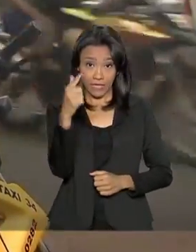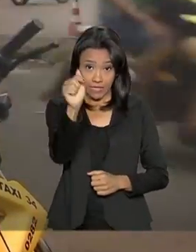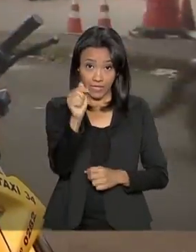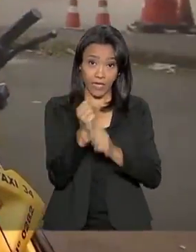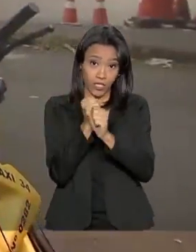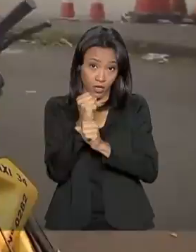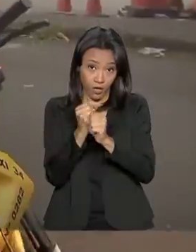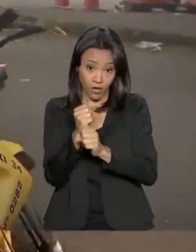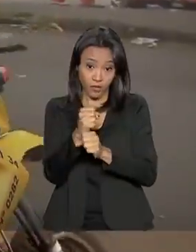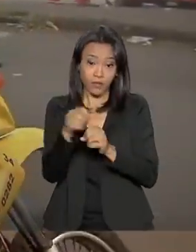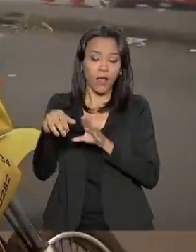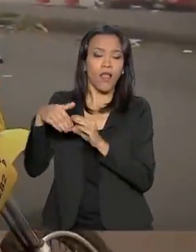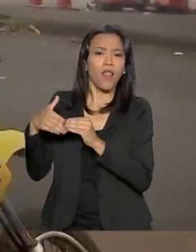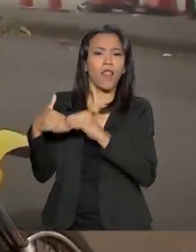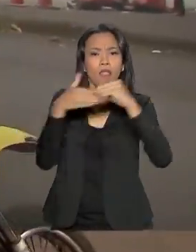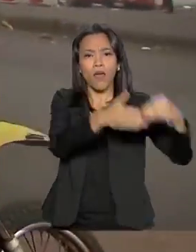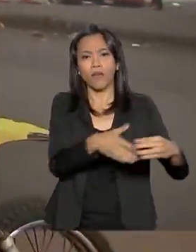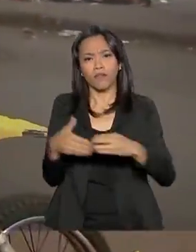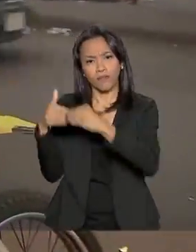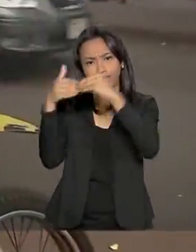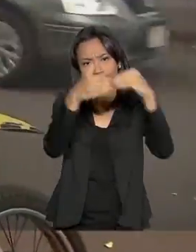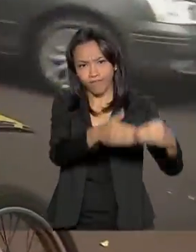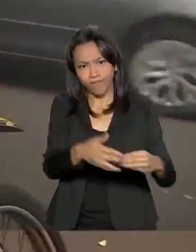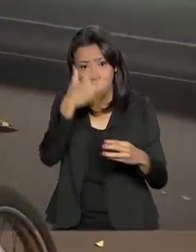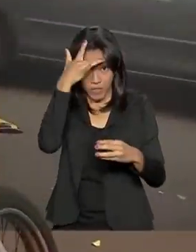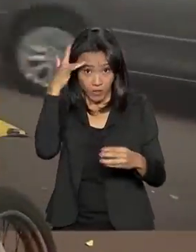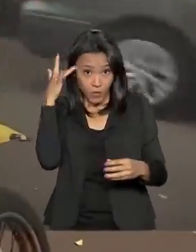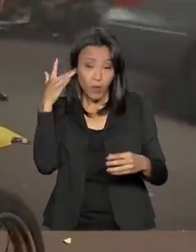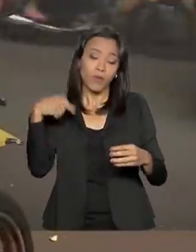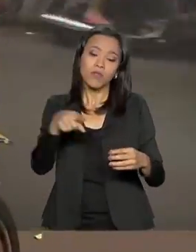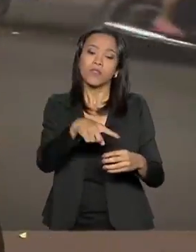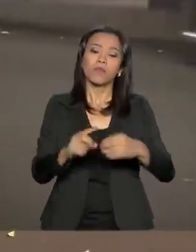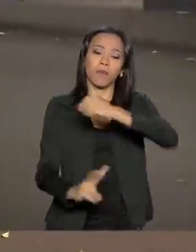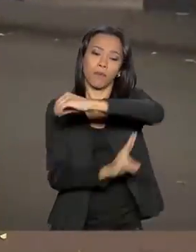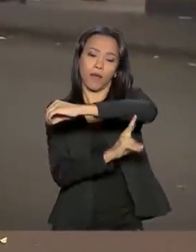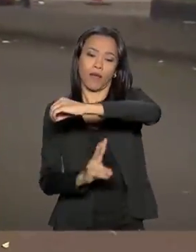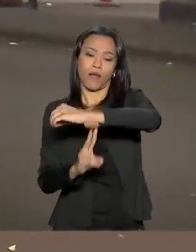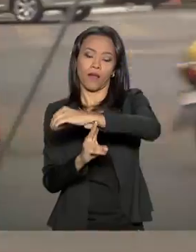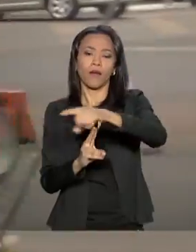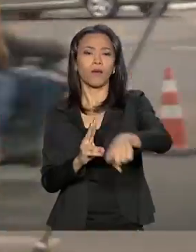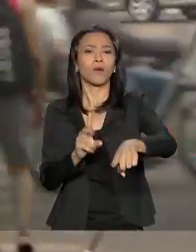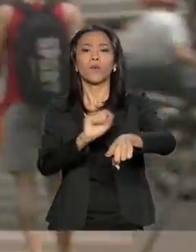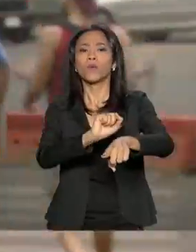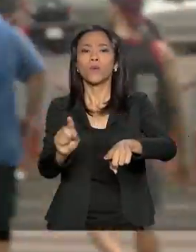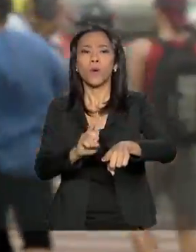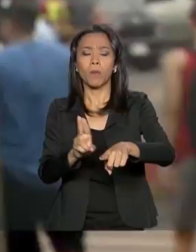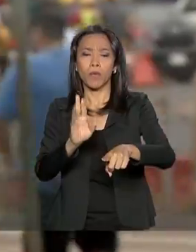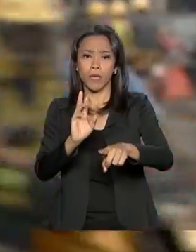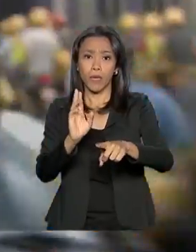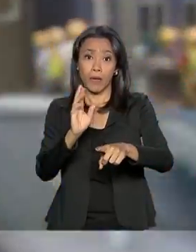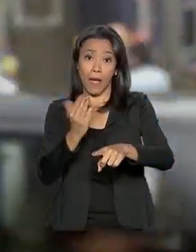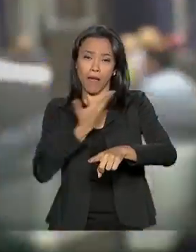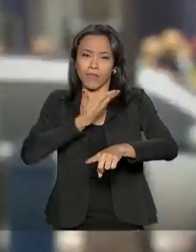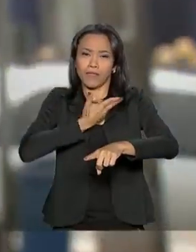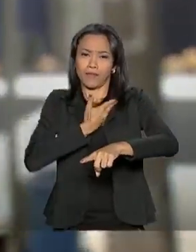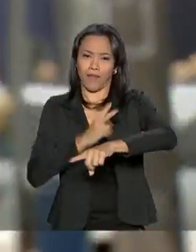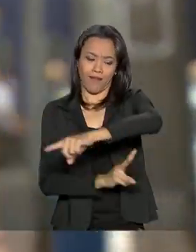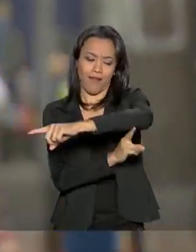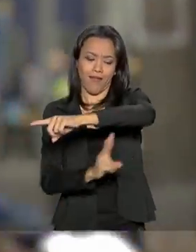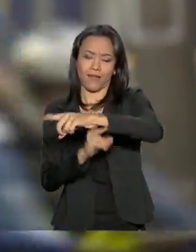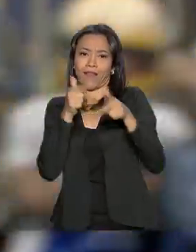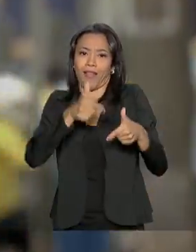Laurindo leva passageiros pela Ponte da Amizade. A ponte liga Foz do Iguaçu, no Brasil, à cidade de leste, no Paraguai,